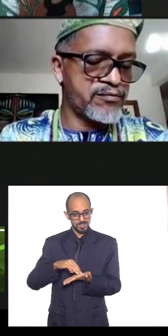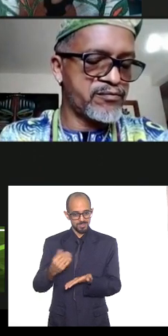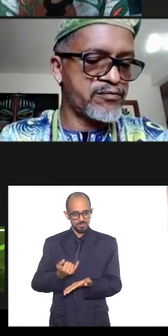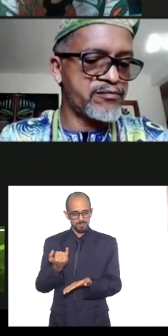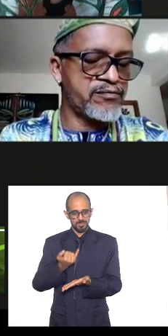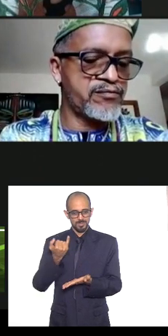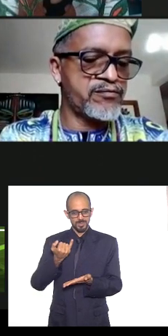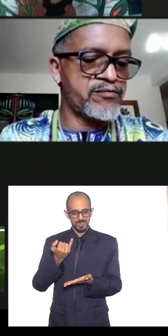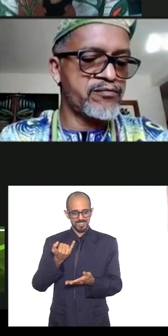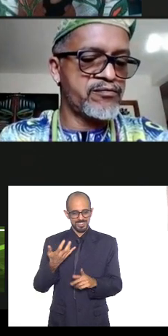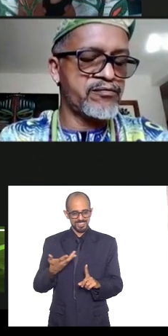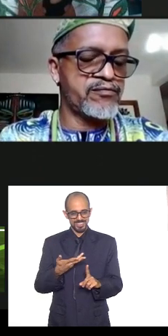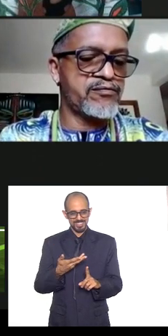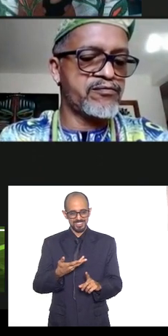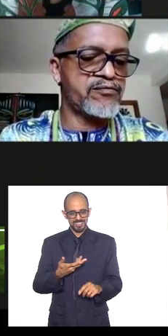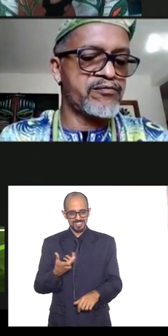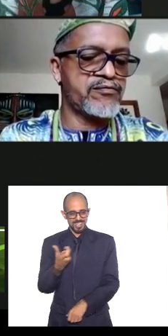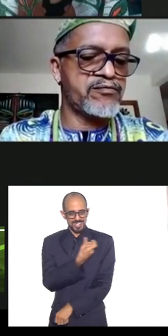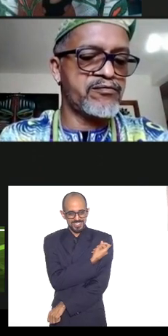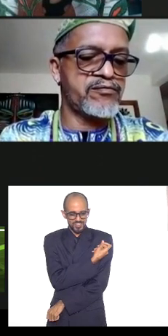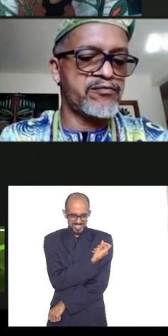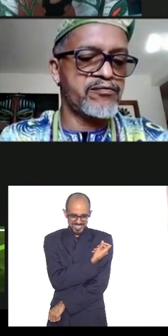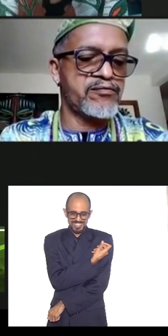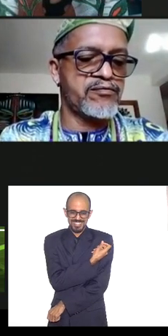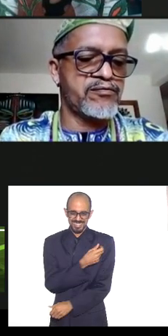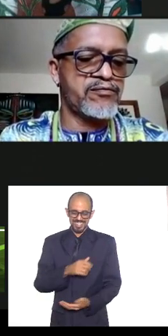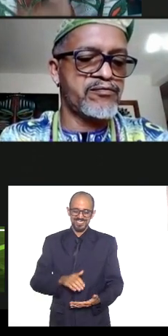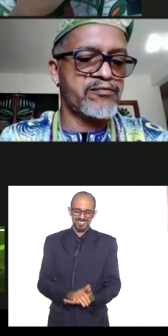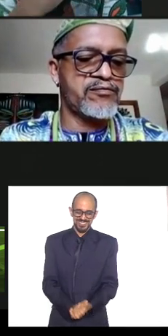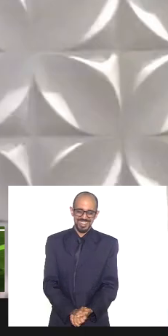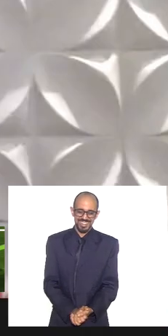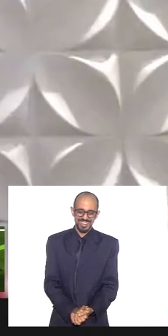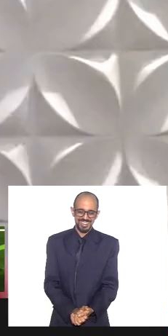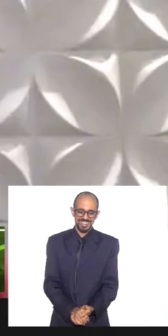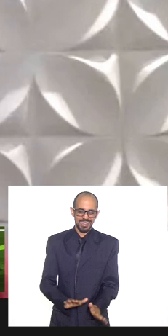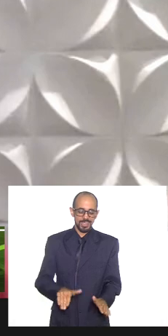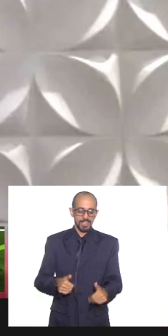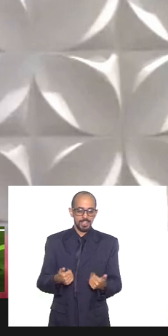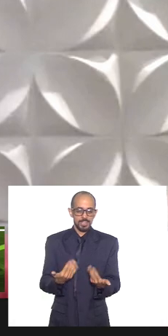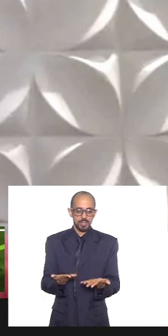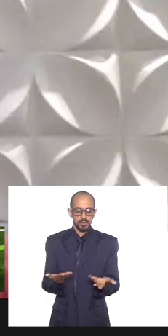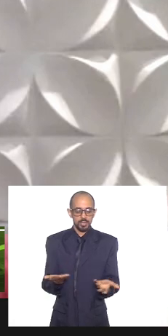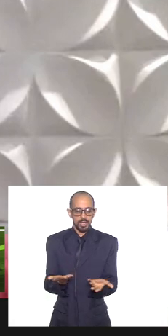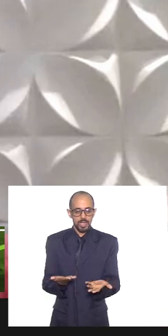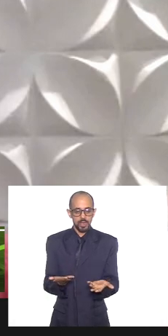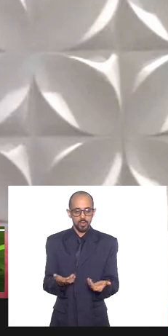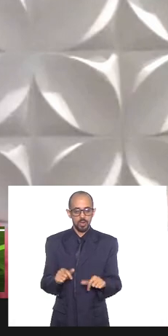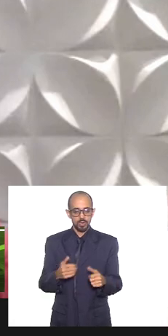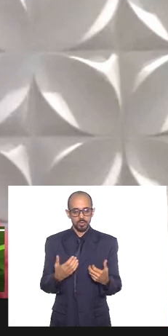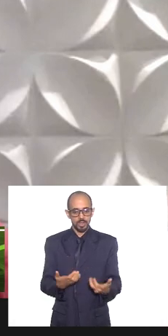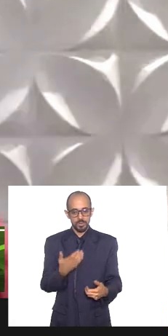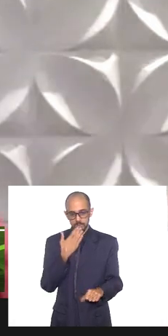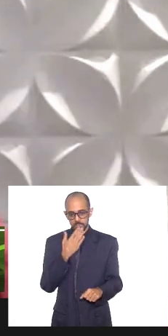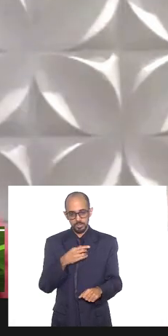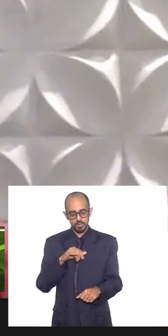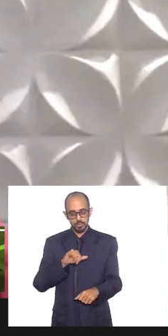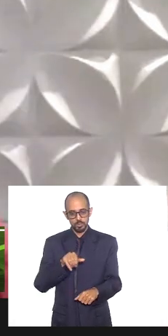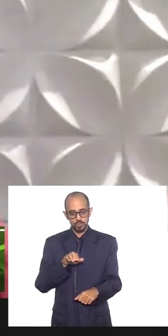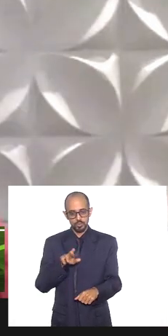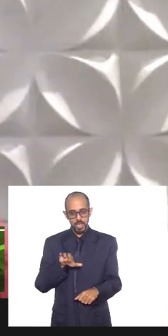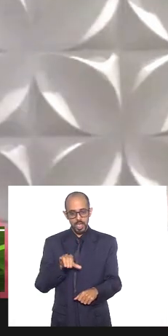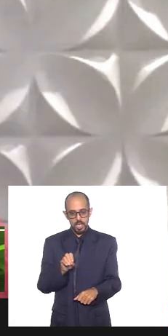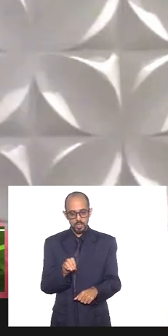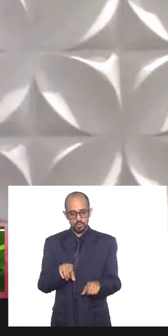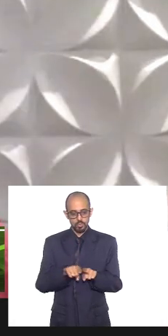imunizada que bom então eu queria abrir nesse momento para o doutor Jairo Pereira e a seguir para o doutor